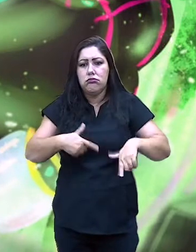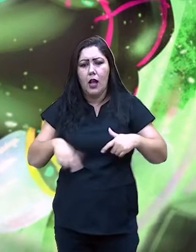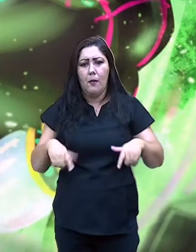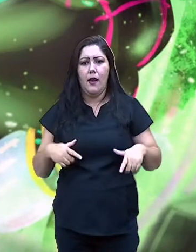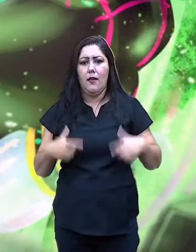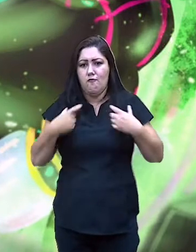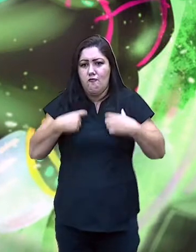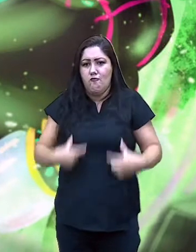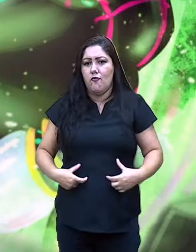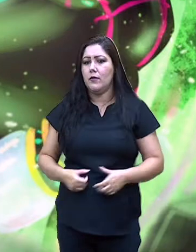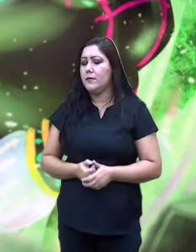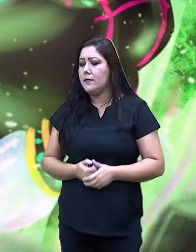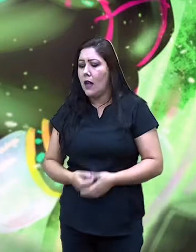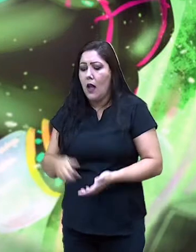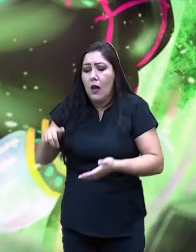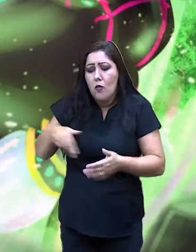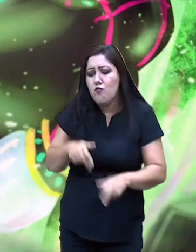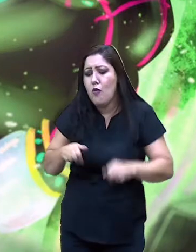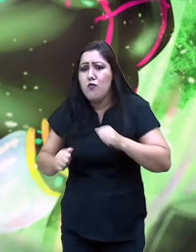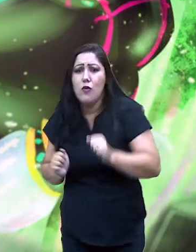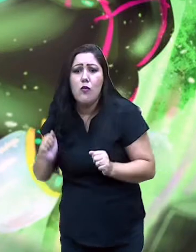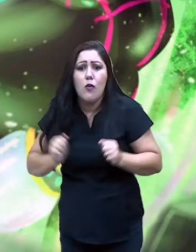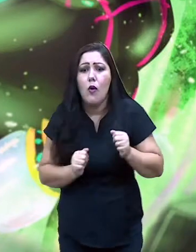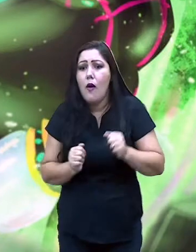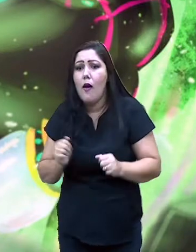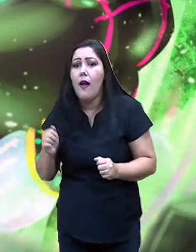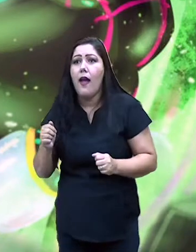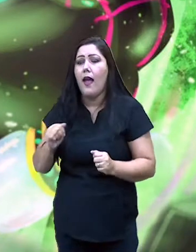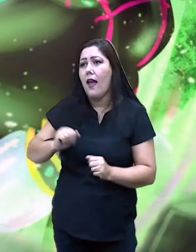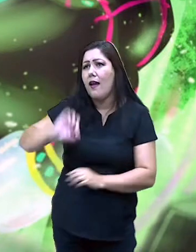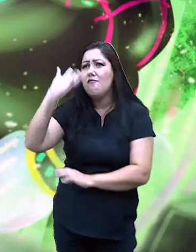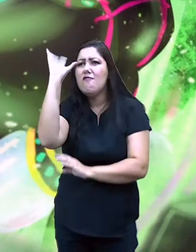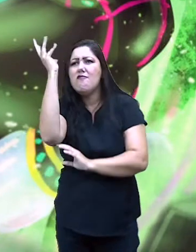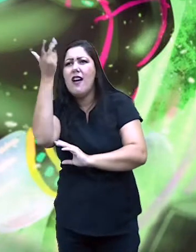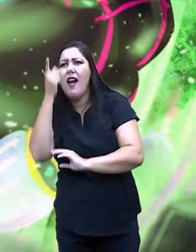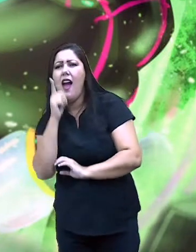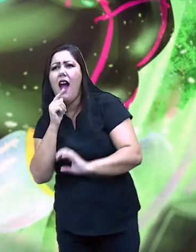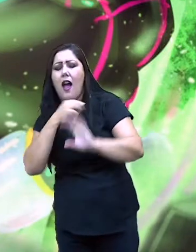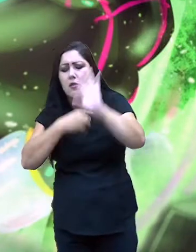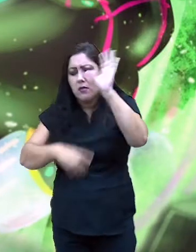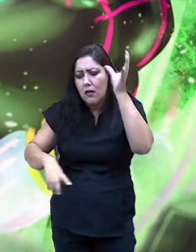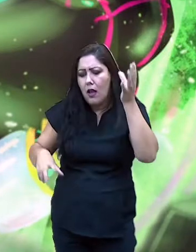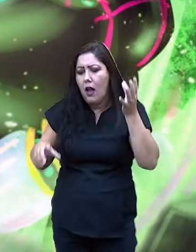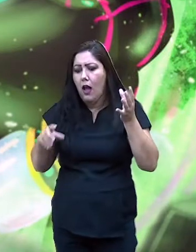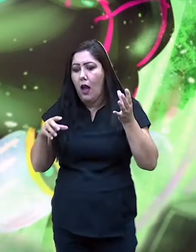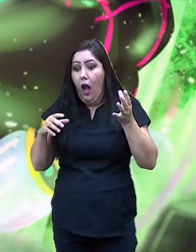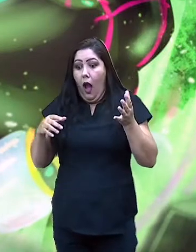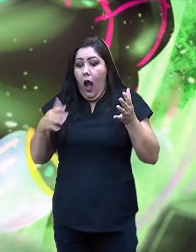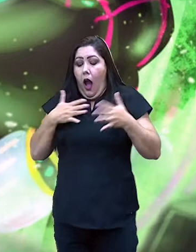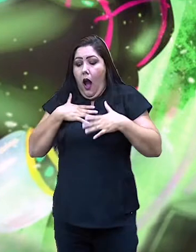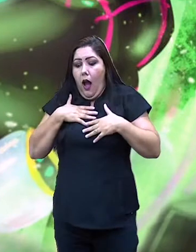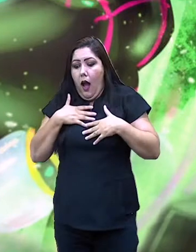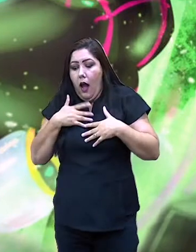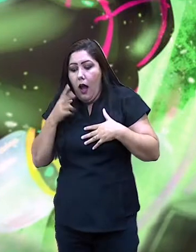montanhas, árvores, chega num riacho e encontra o boi deitado ali,